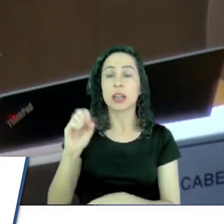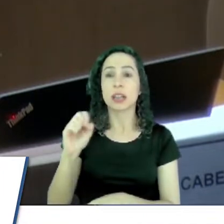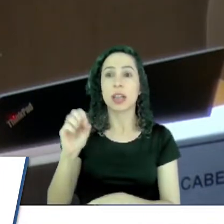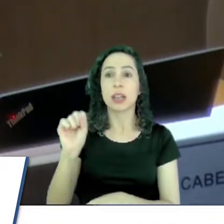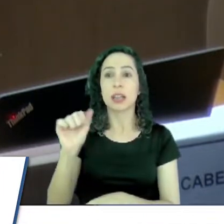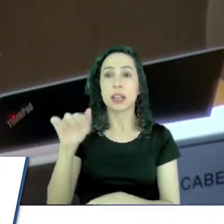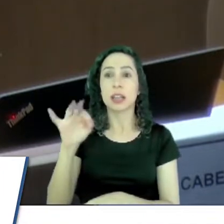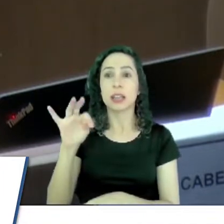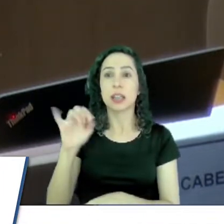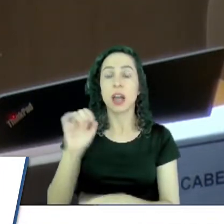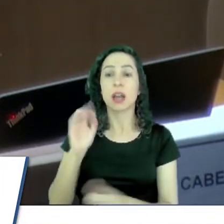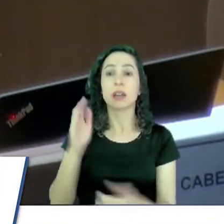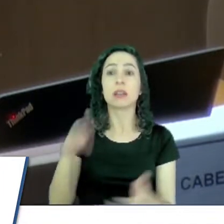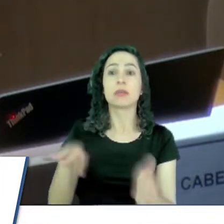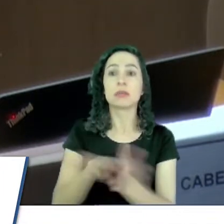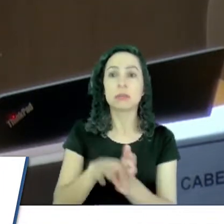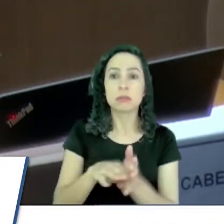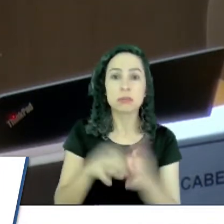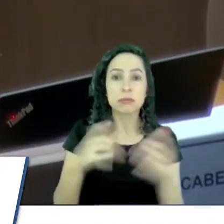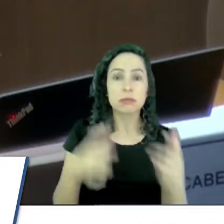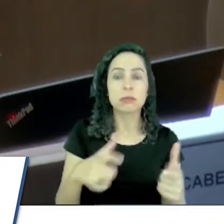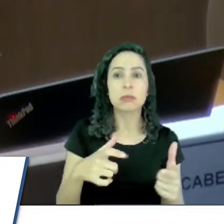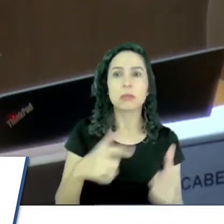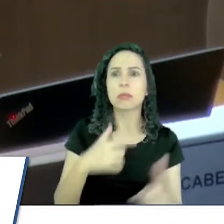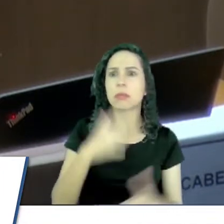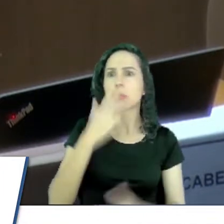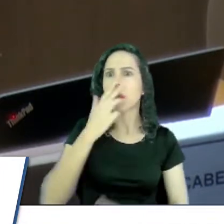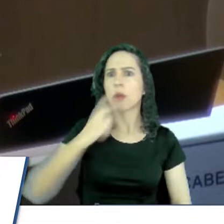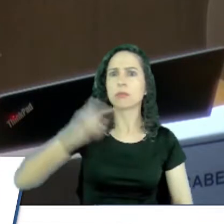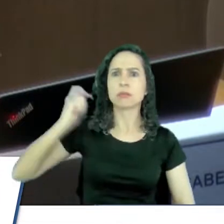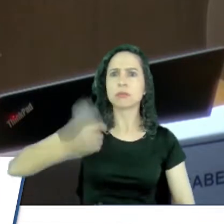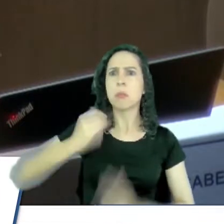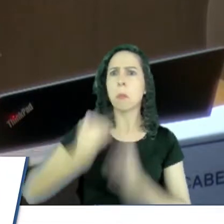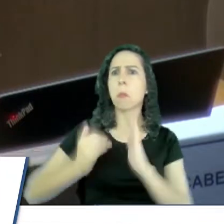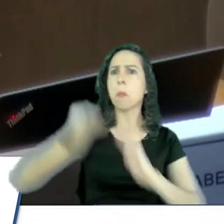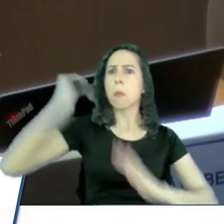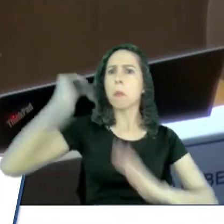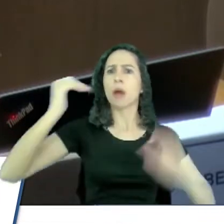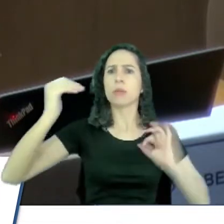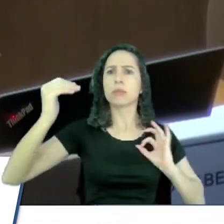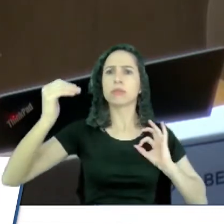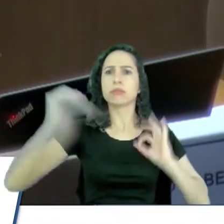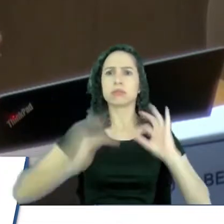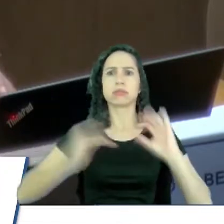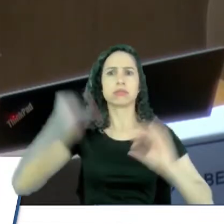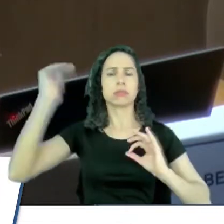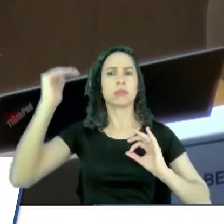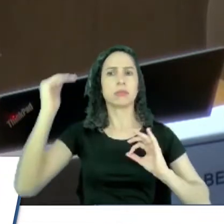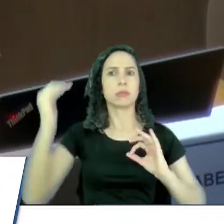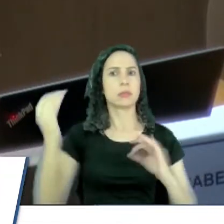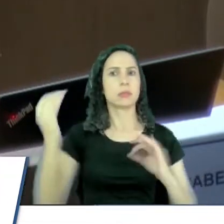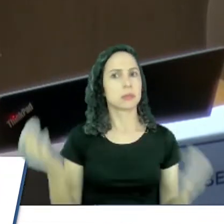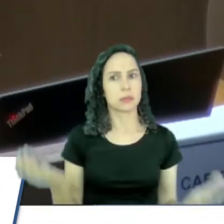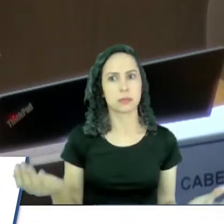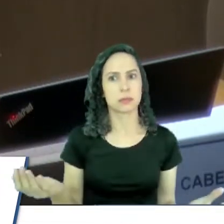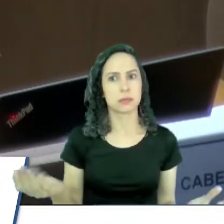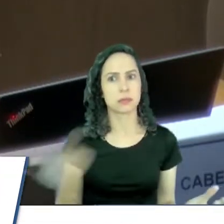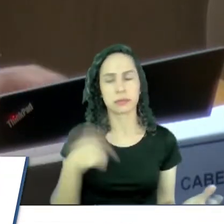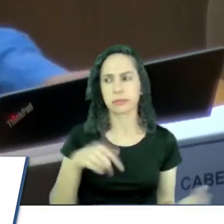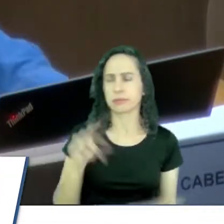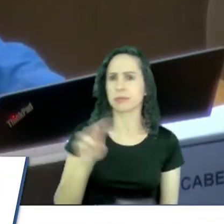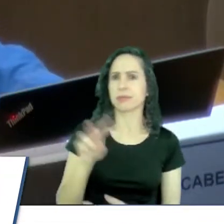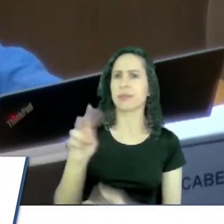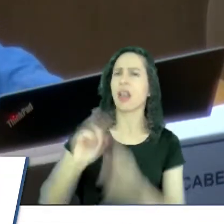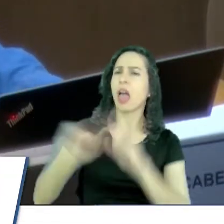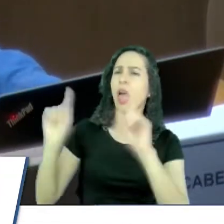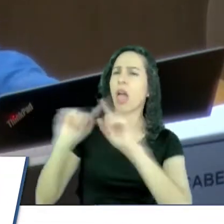com autoridade muito mais do que a polícia. Isso aí, nós estamos cansados de ver essas reclamações e o